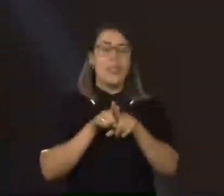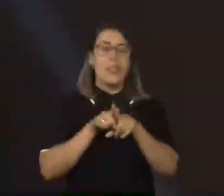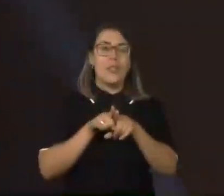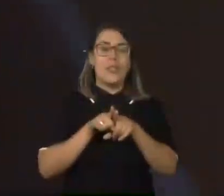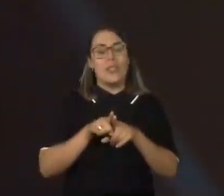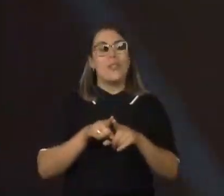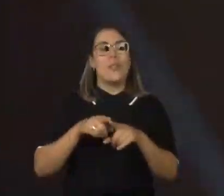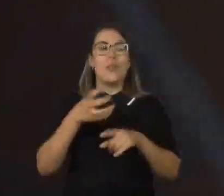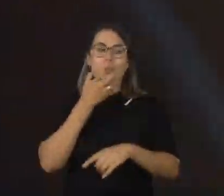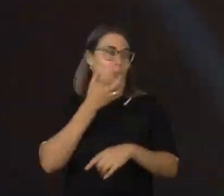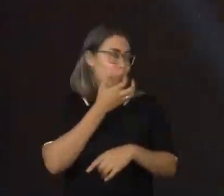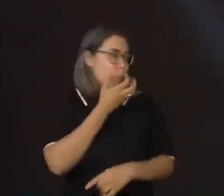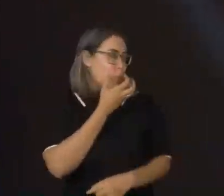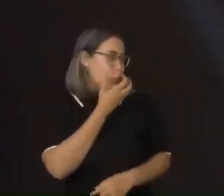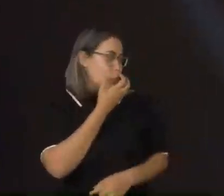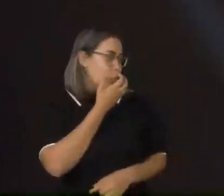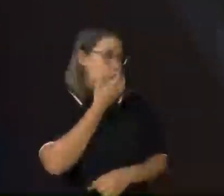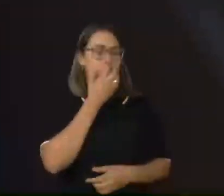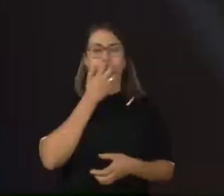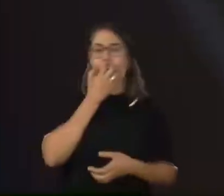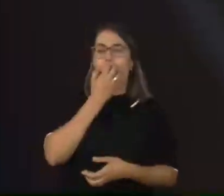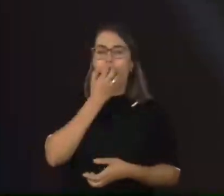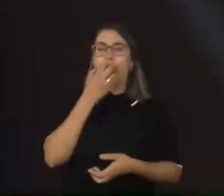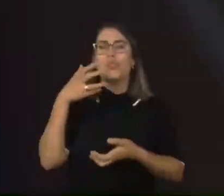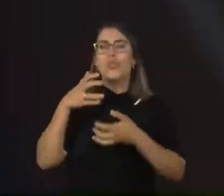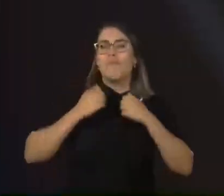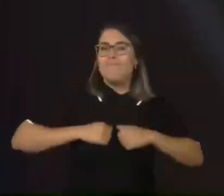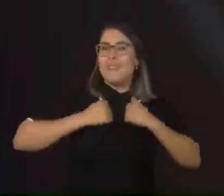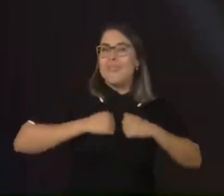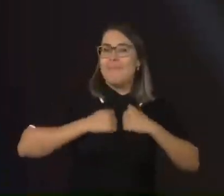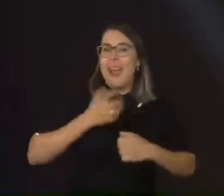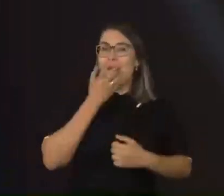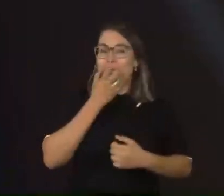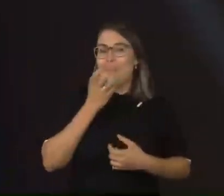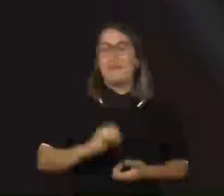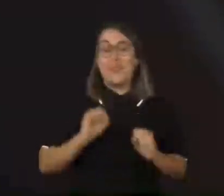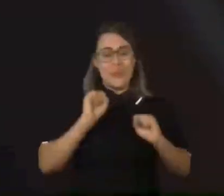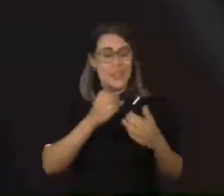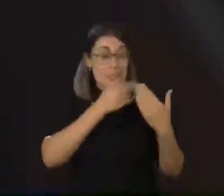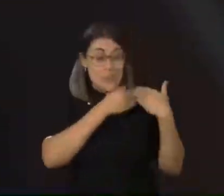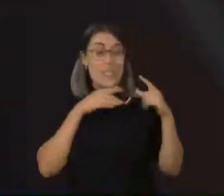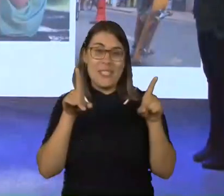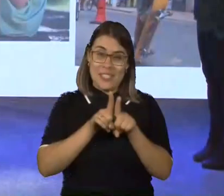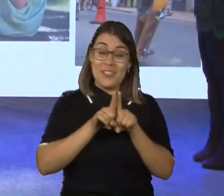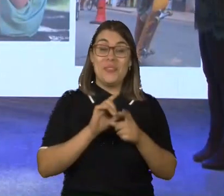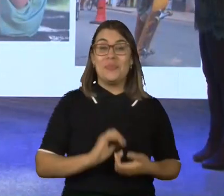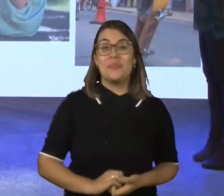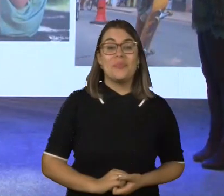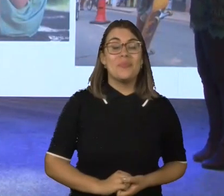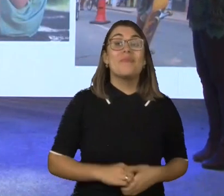animal de estimação, que também é algo que eles podem ter responsabilidade em fazer. Então,